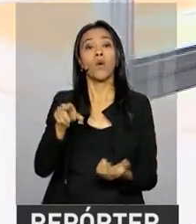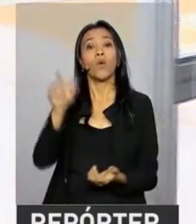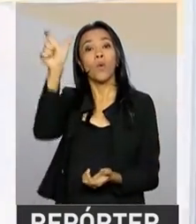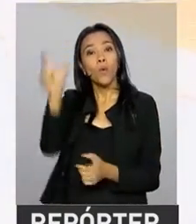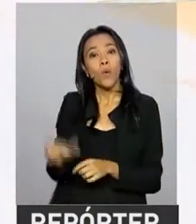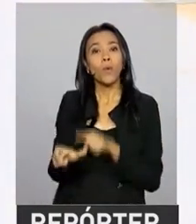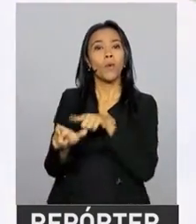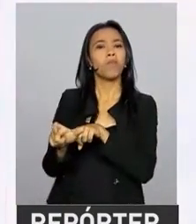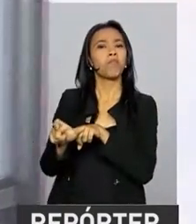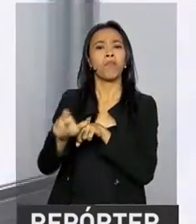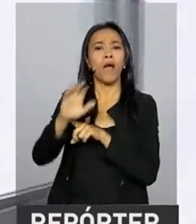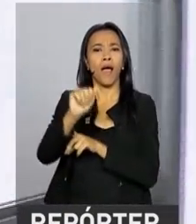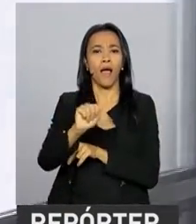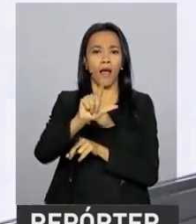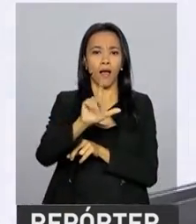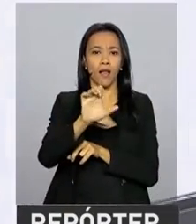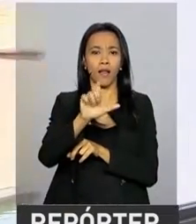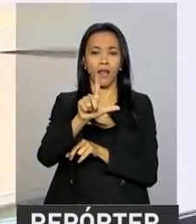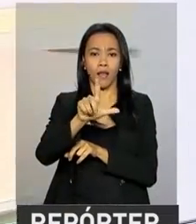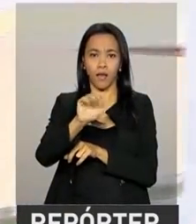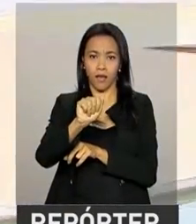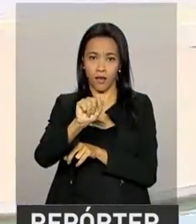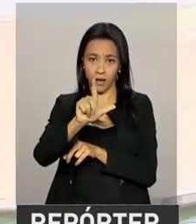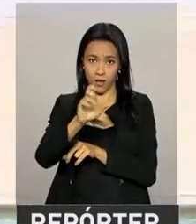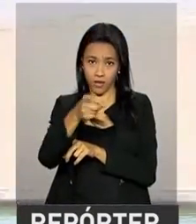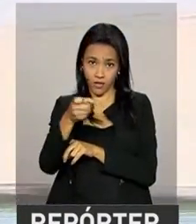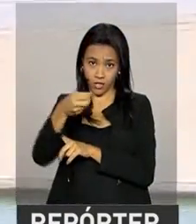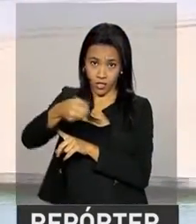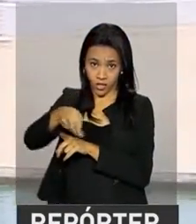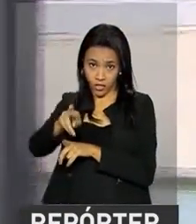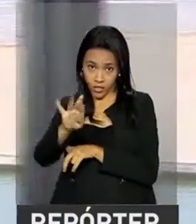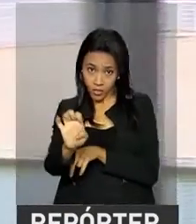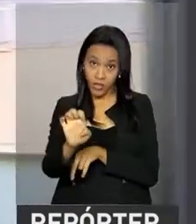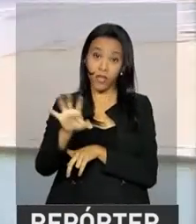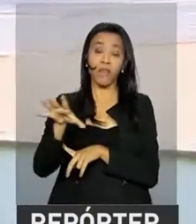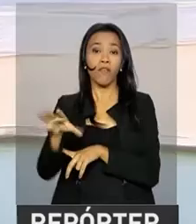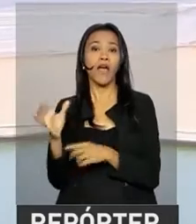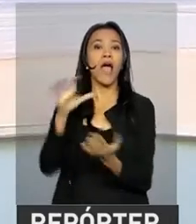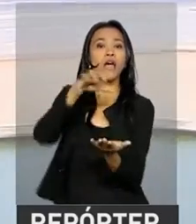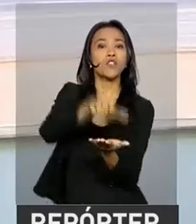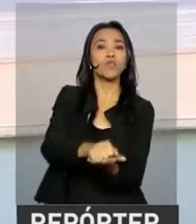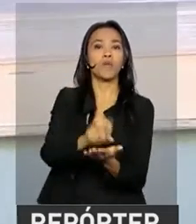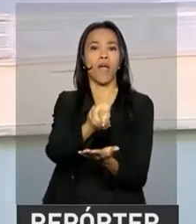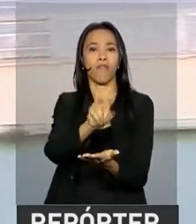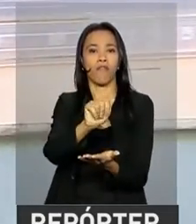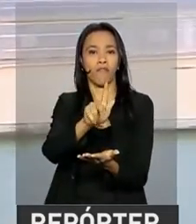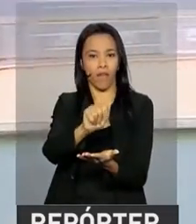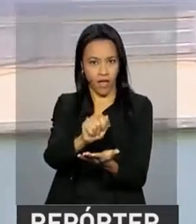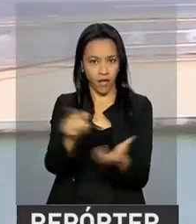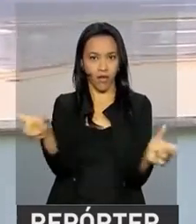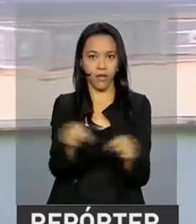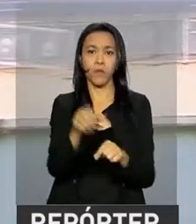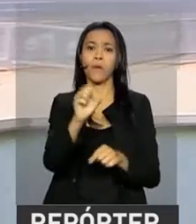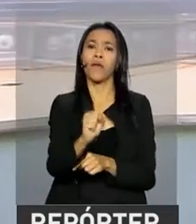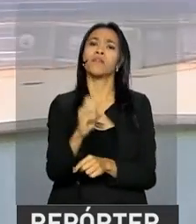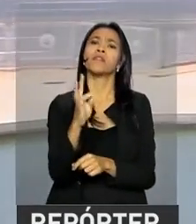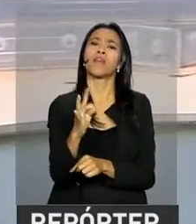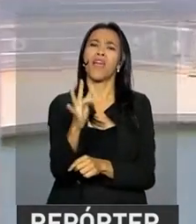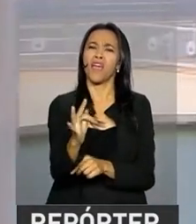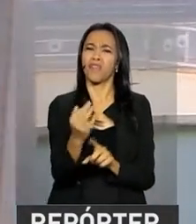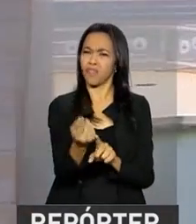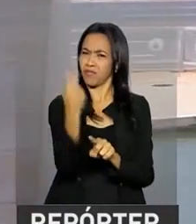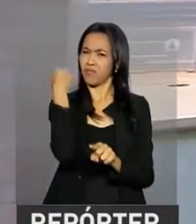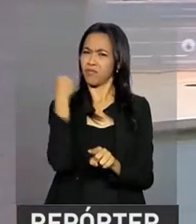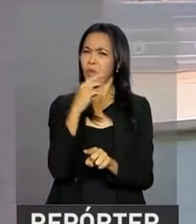de Moraes vai assumir uma vaga no STF, a vaga deixada pelo ministro Teori Zavascki, que morreu, a gente lembra, em um acidente